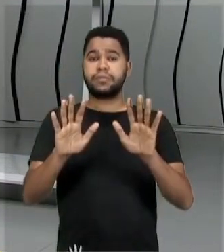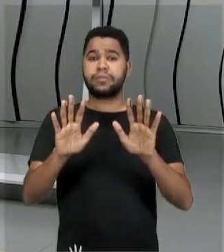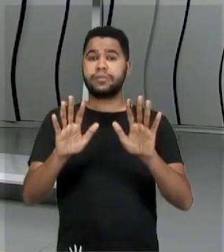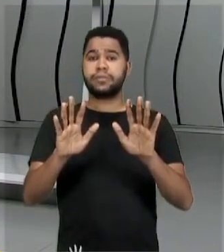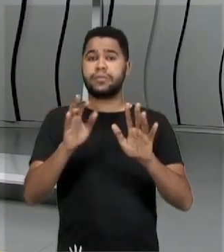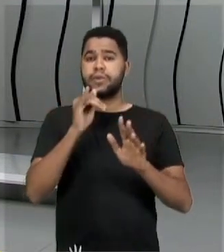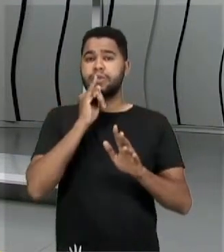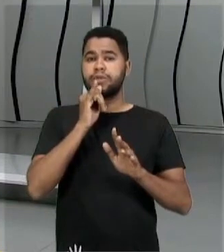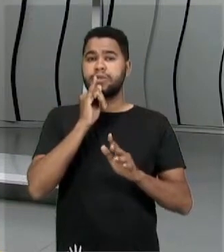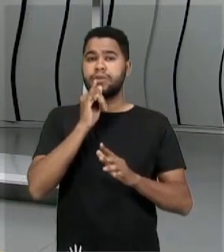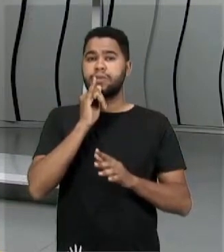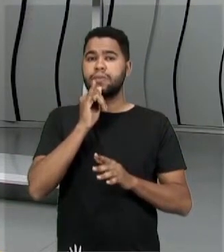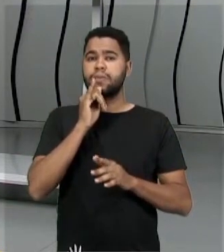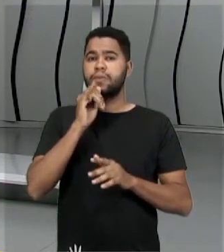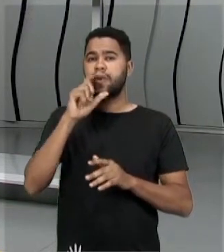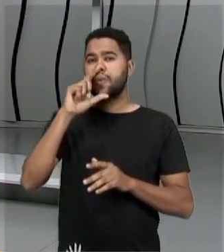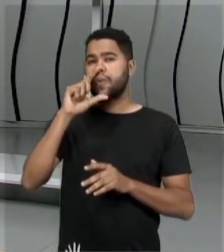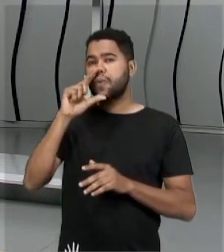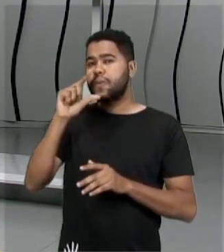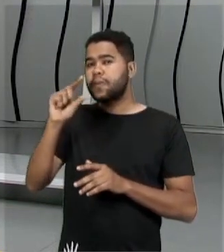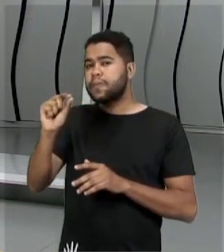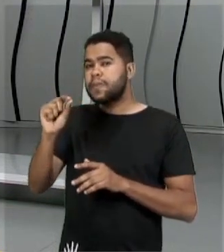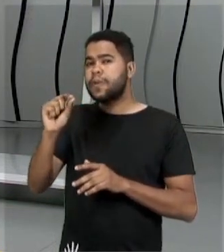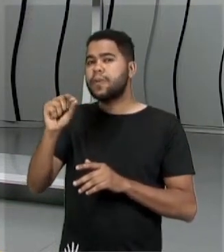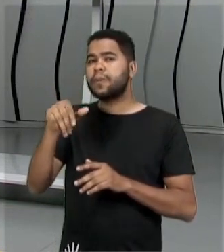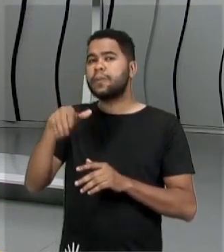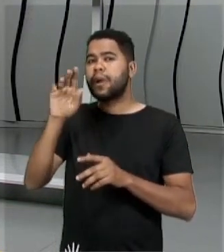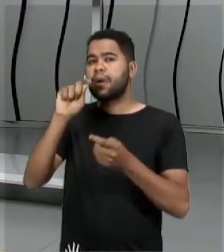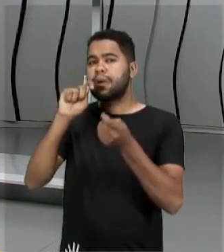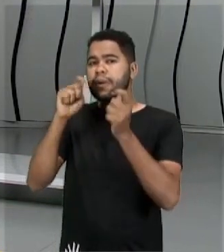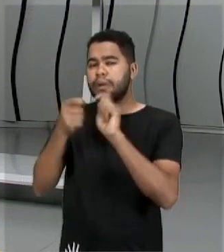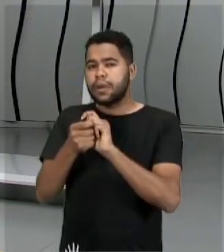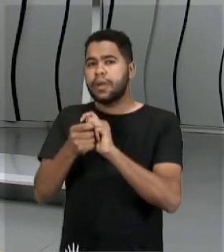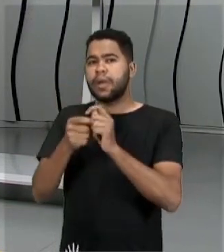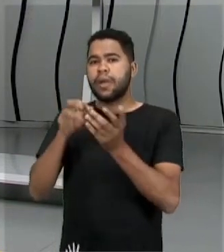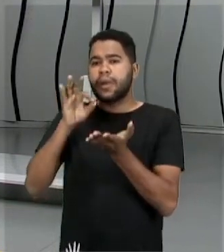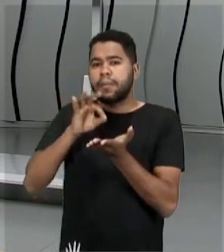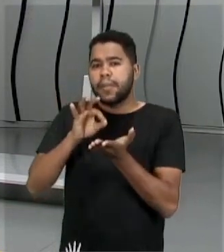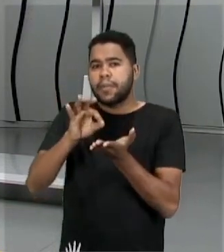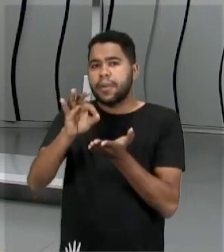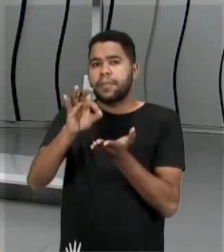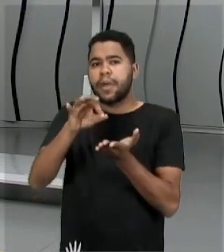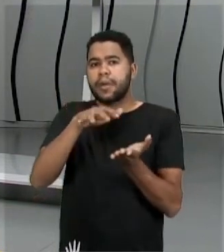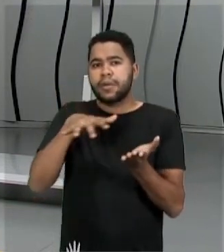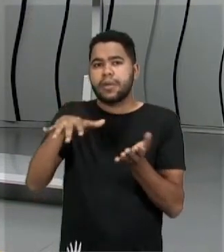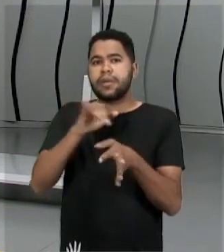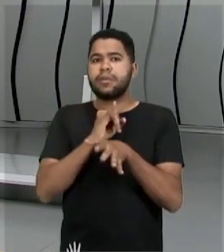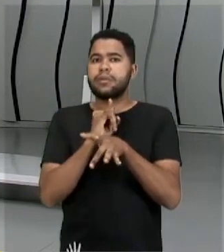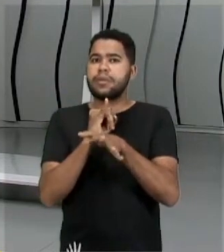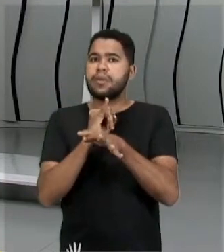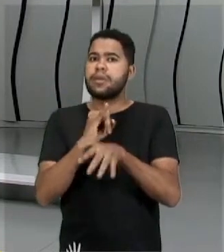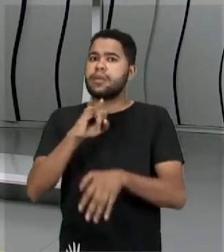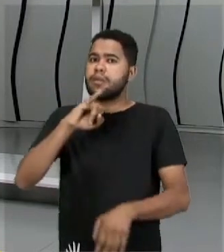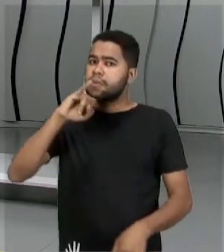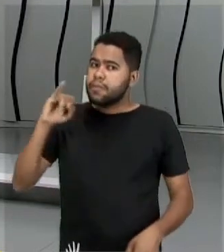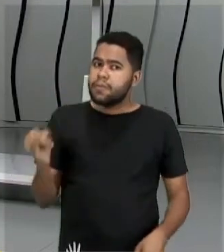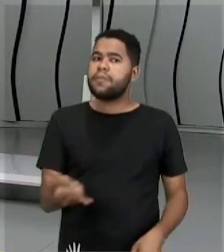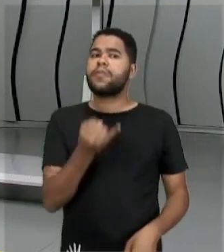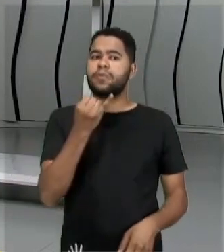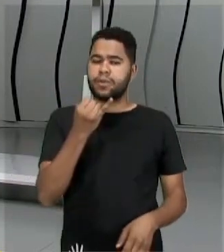bico mais adaptado àquela semente que é predominante na ilha, traria uma vantagem